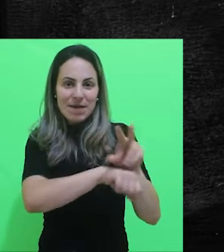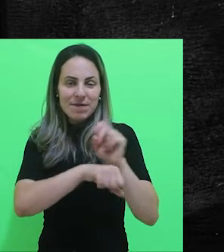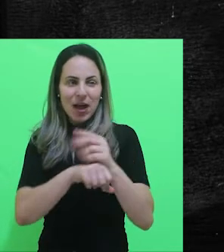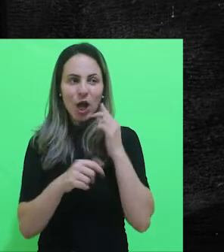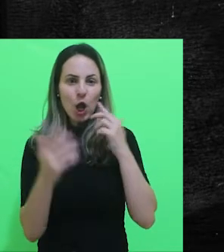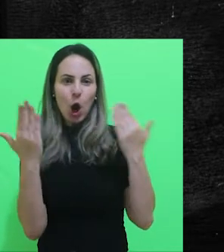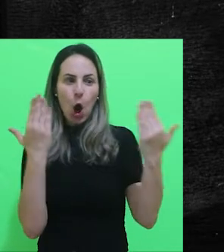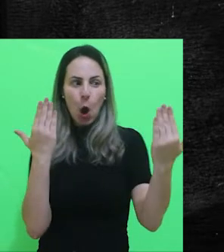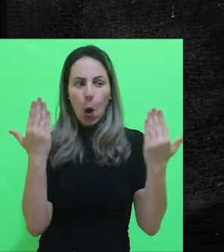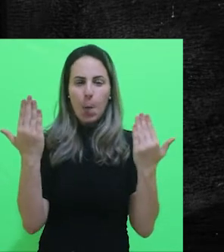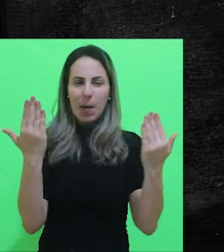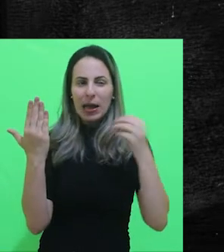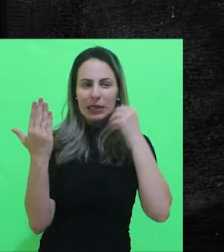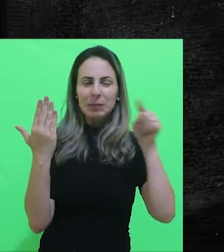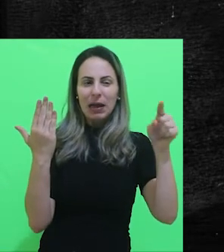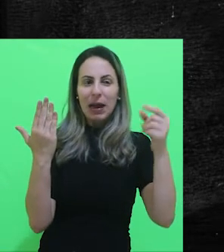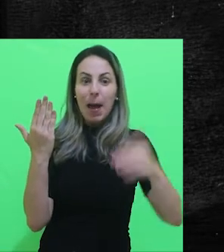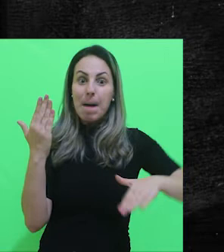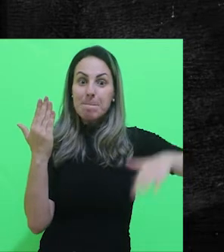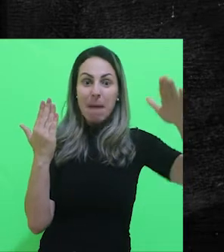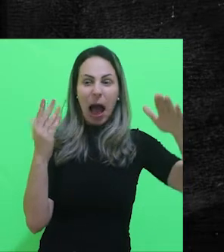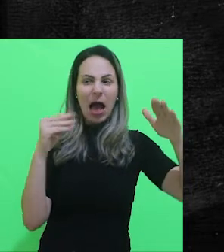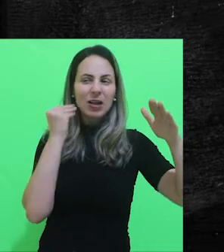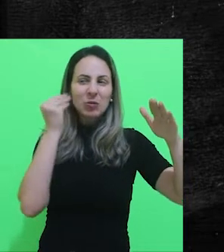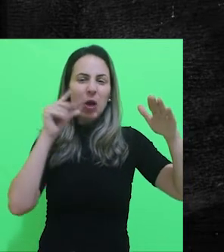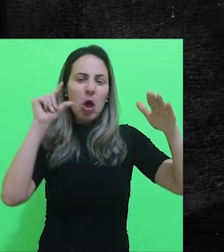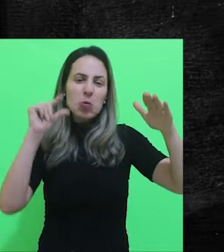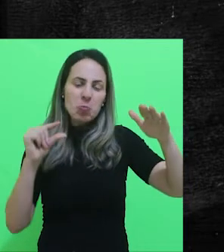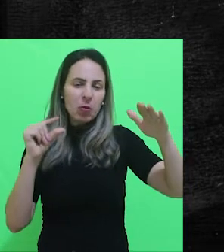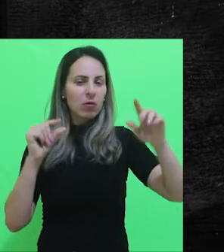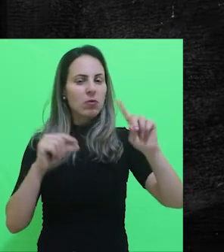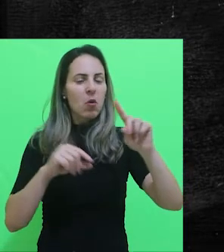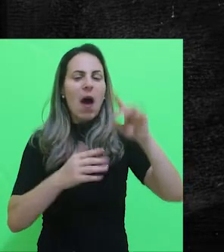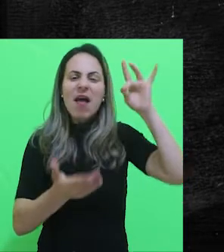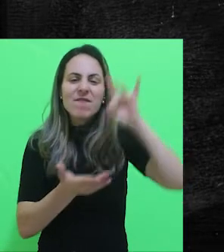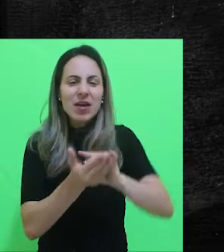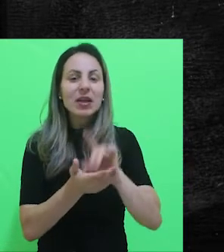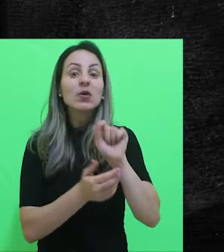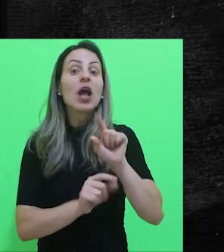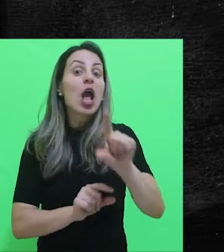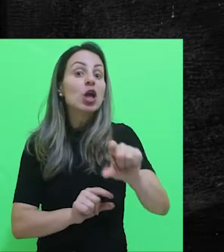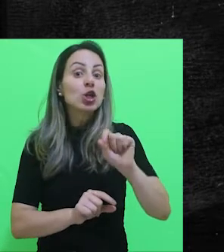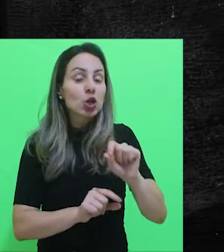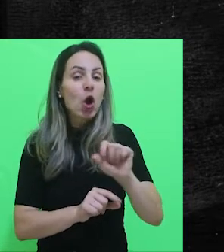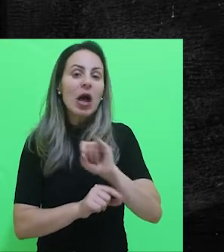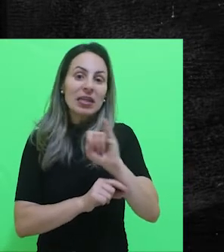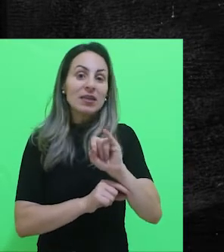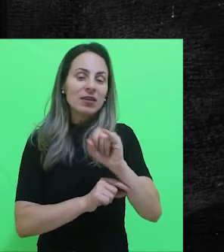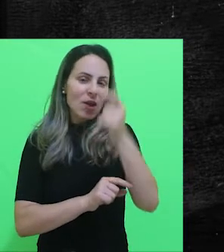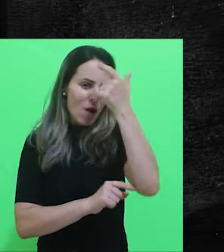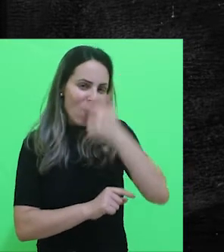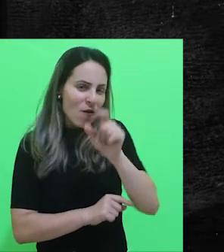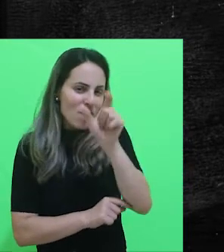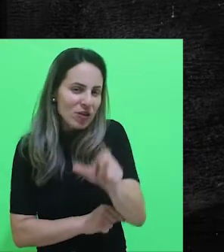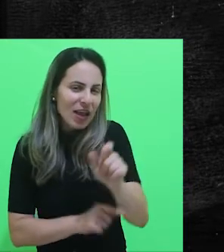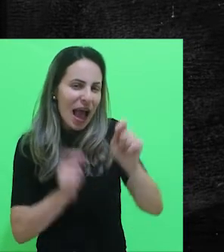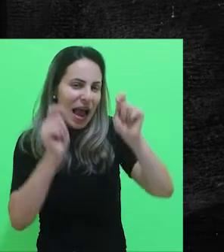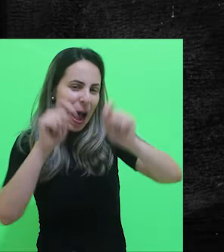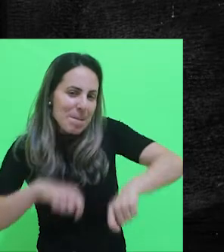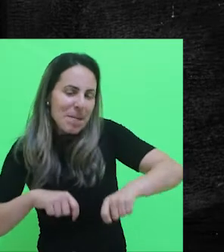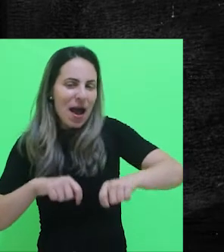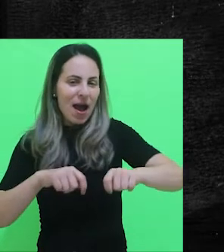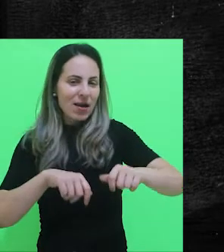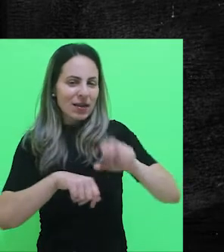comparação e pensar que não tem condições para aquela vaga, o que não é verdade. Quem vai definir se você é ou não o melhor